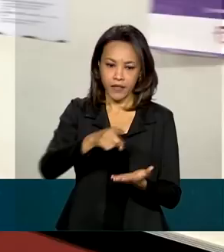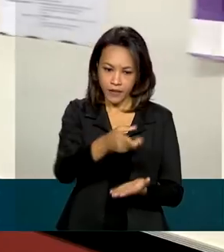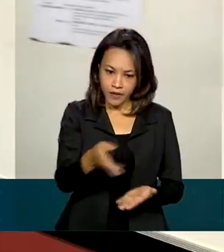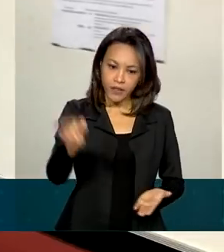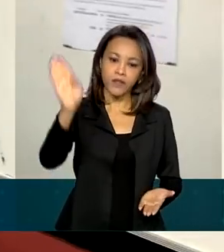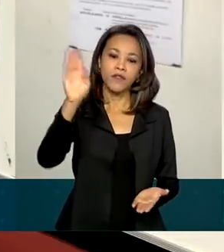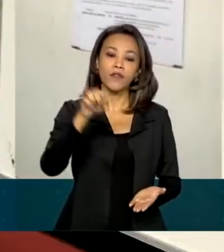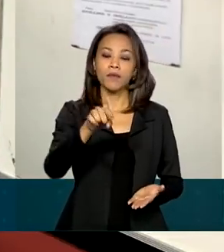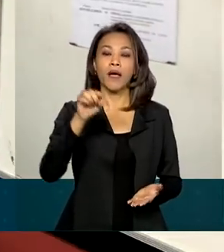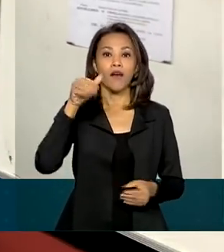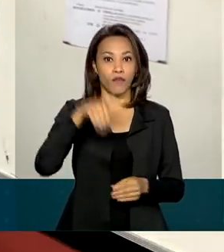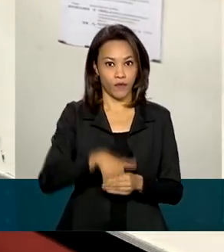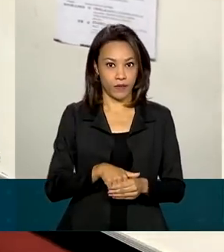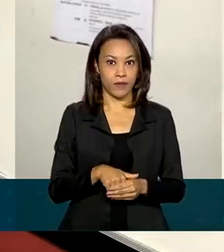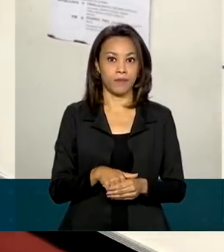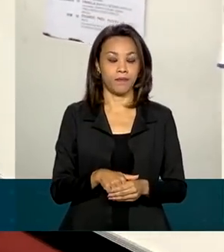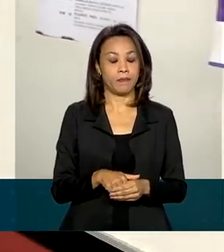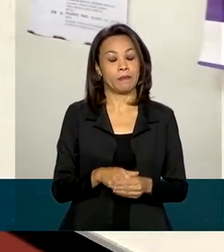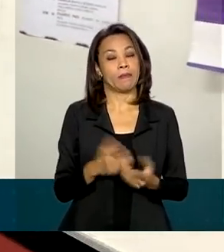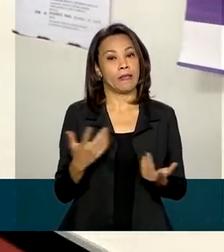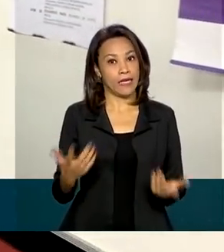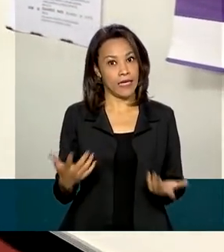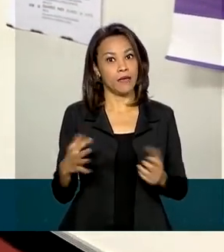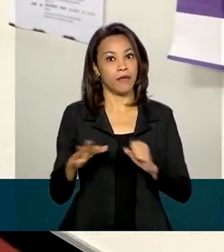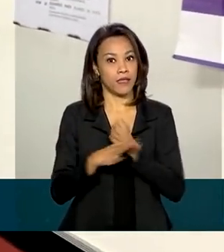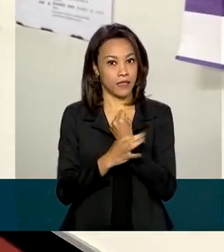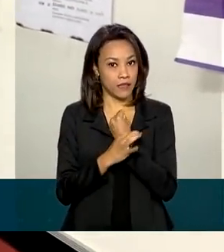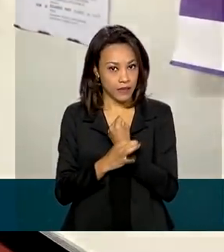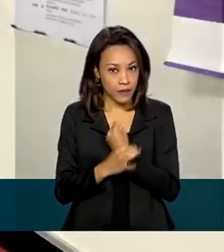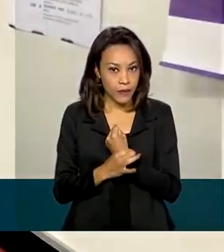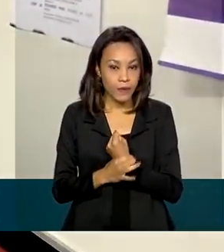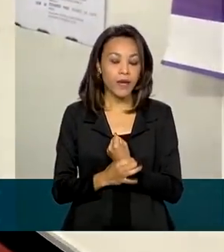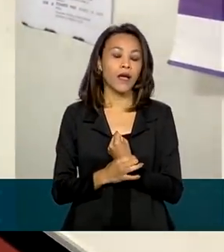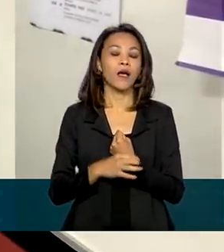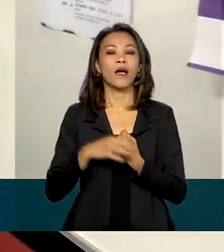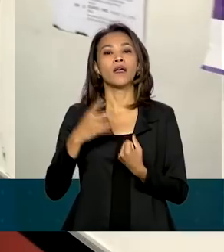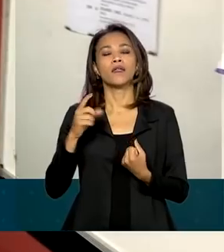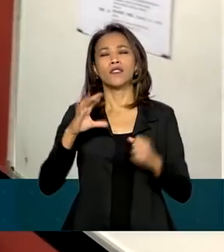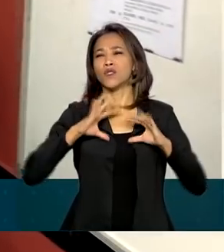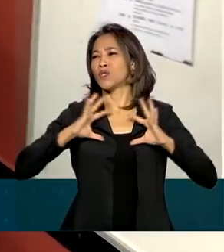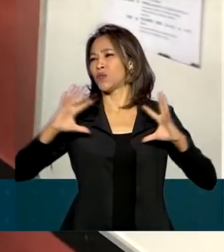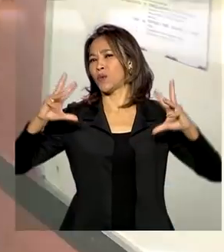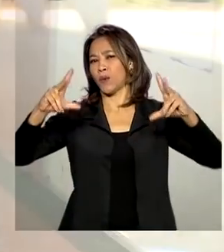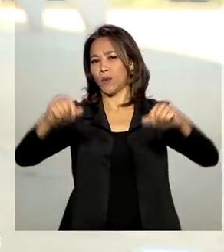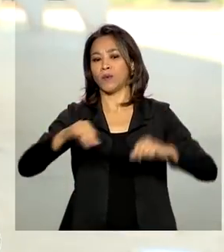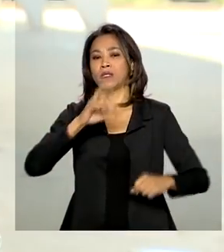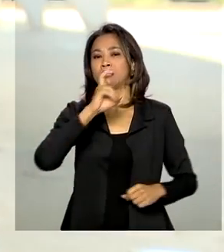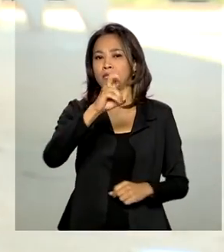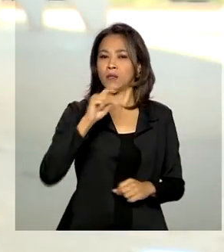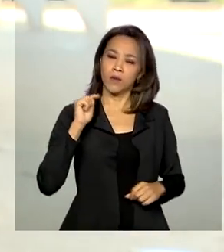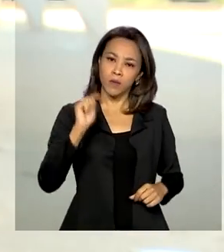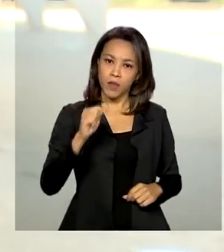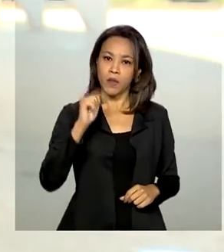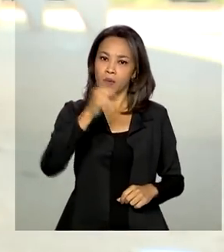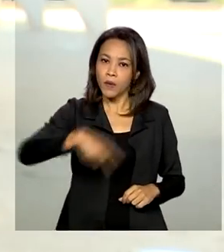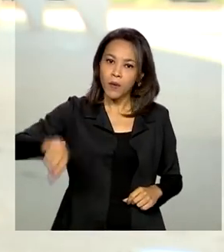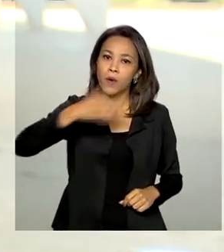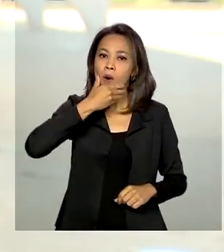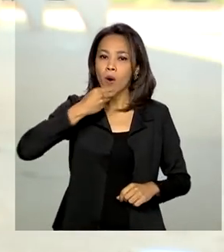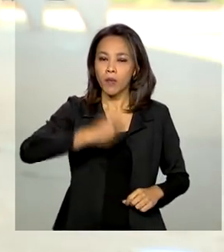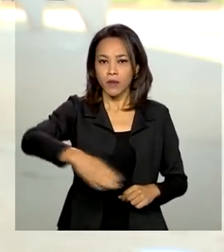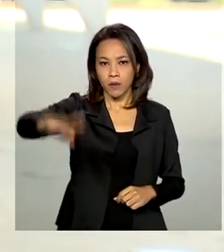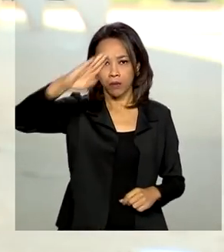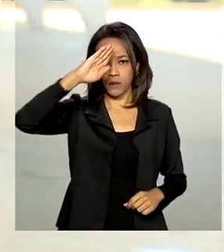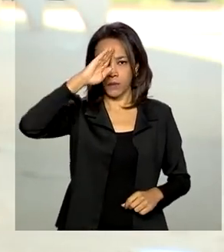Deodoro, para poder votar. E olha Renata, para garantir a tranquilidade e a segurança de todos, 5 mil homens das Forças Armadas também